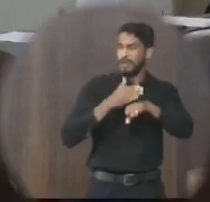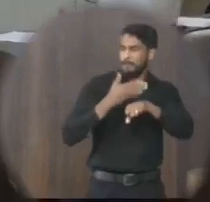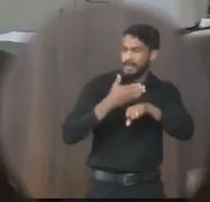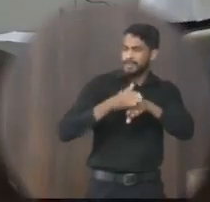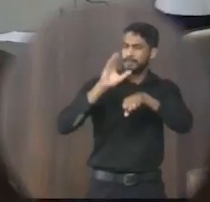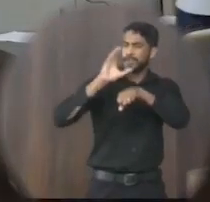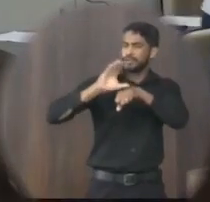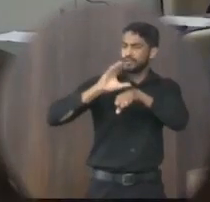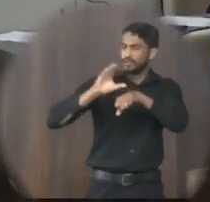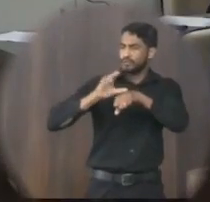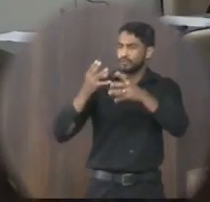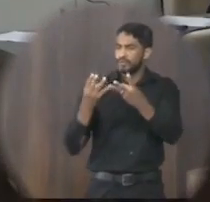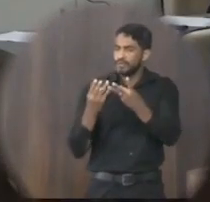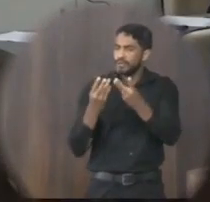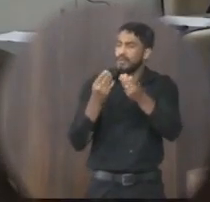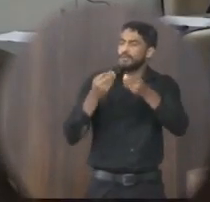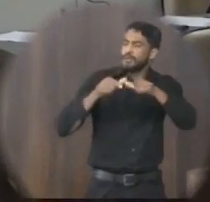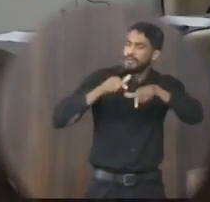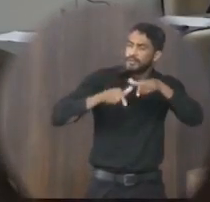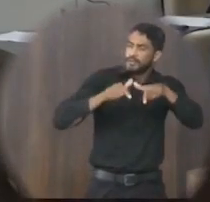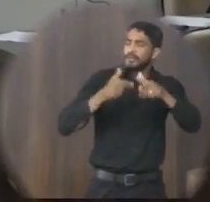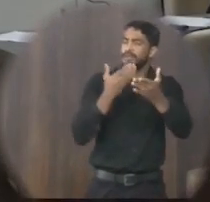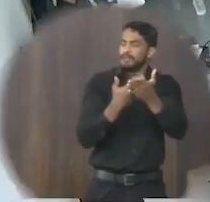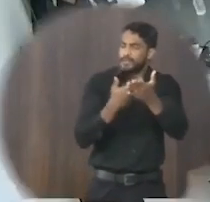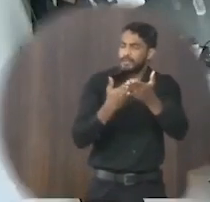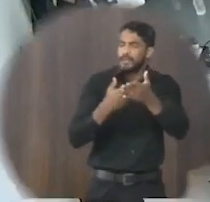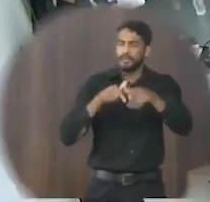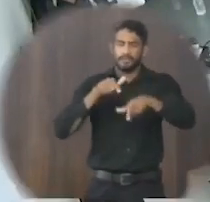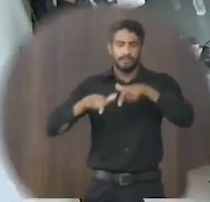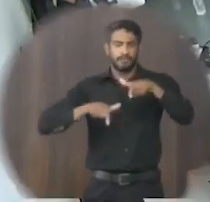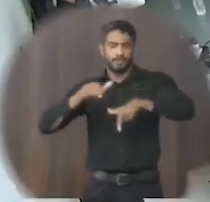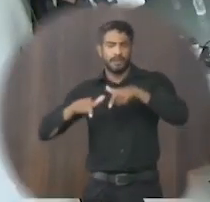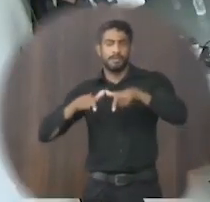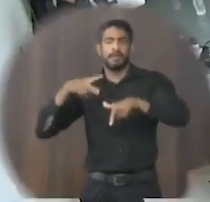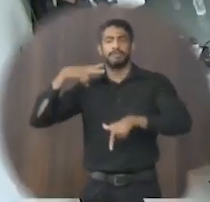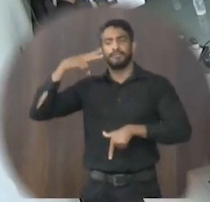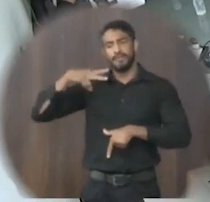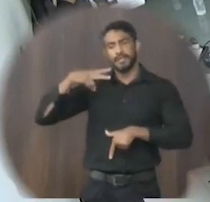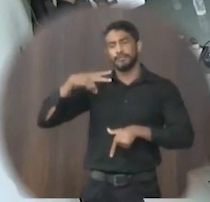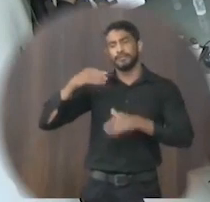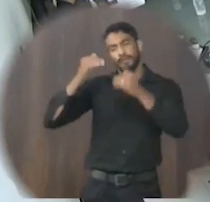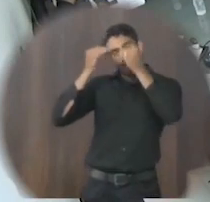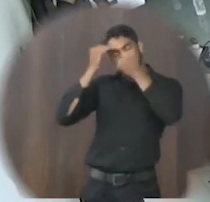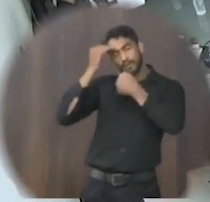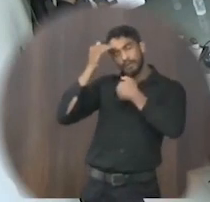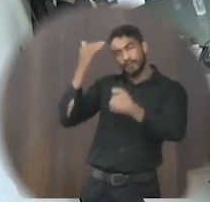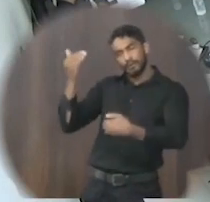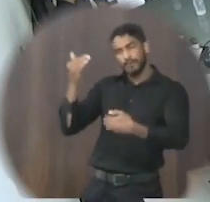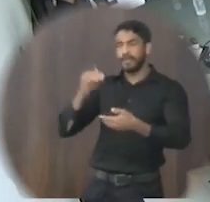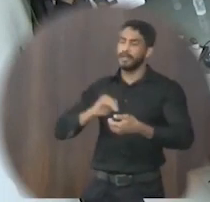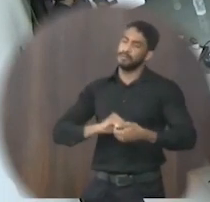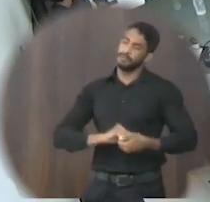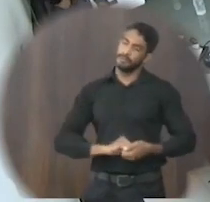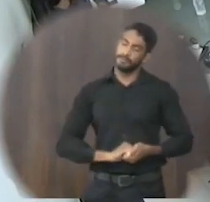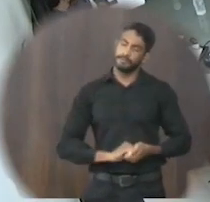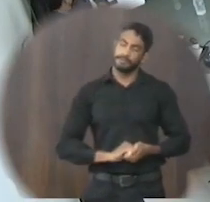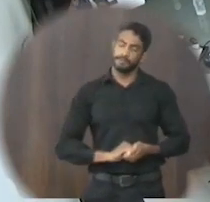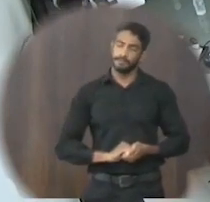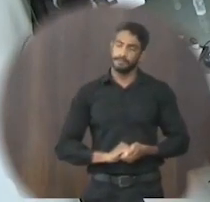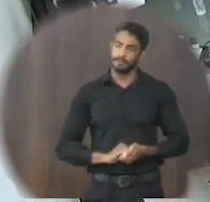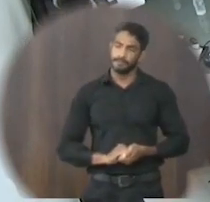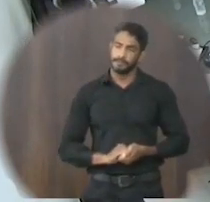curso Me qualificando e atualizando Para as funções do meu cargo Atenciosamente Elis Márcio Borges Ferreira Vereador